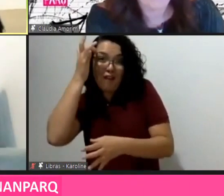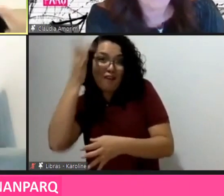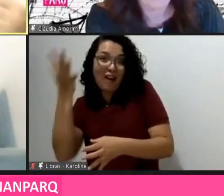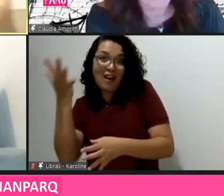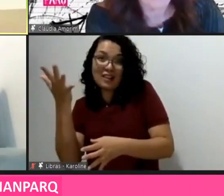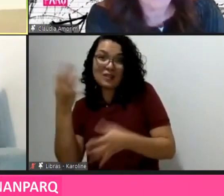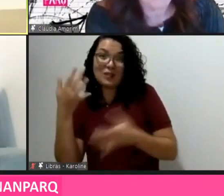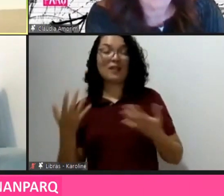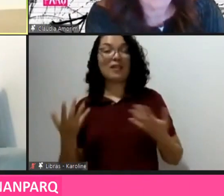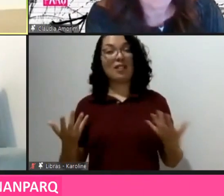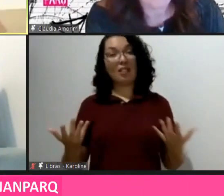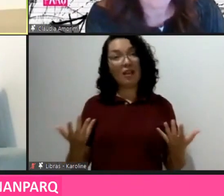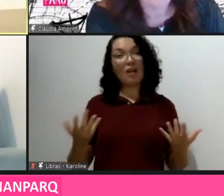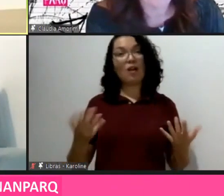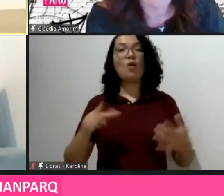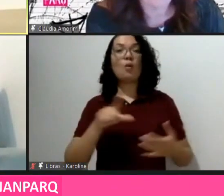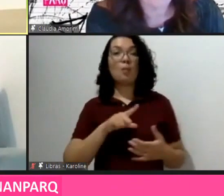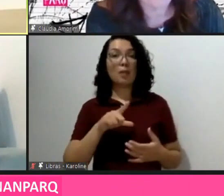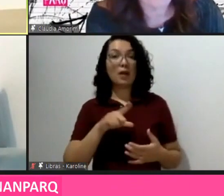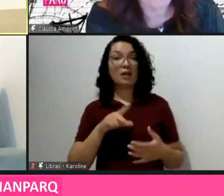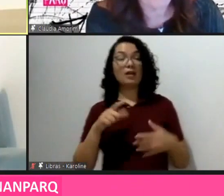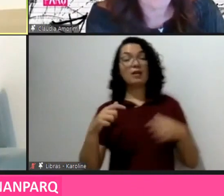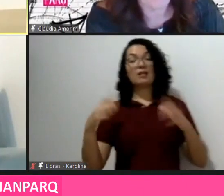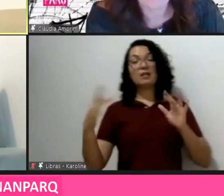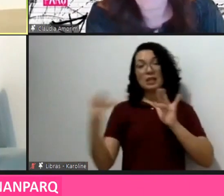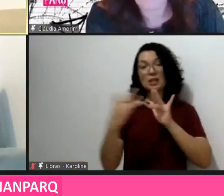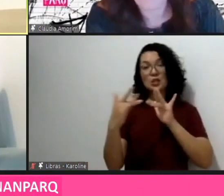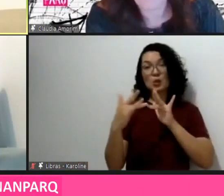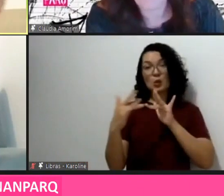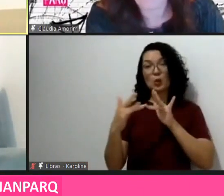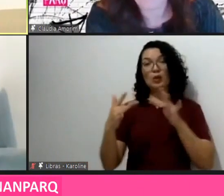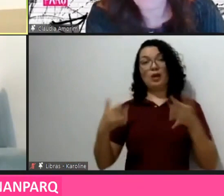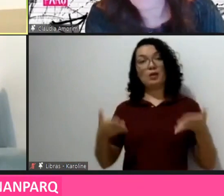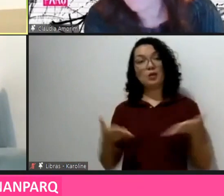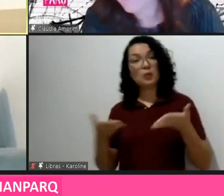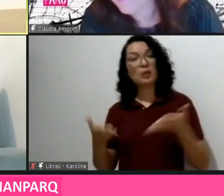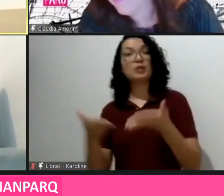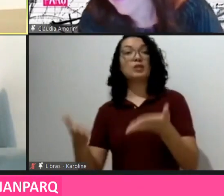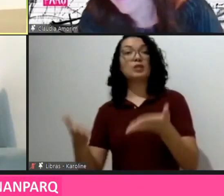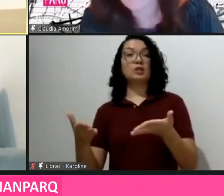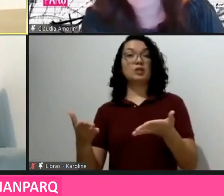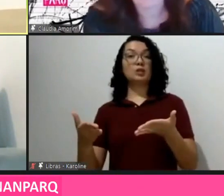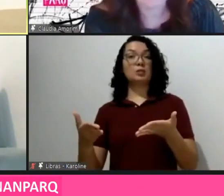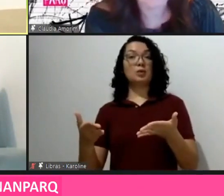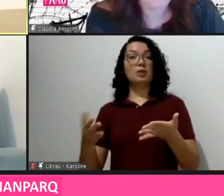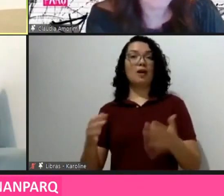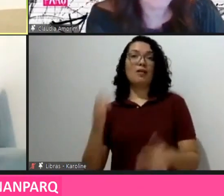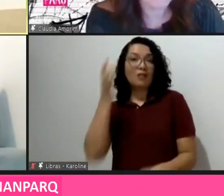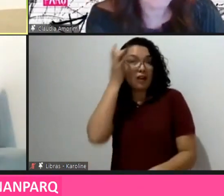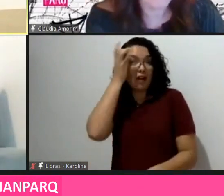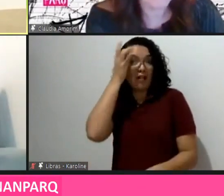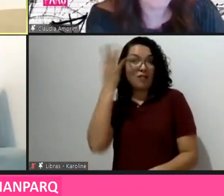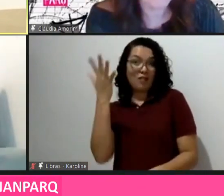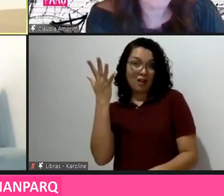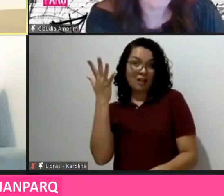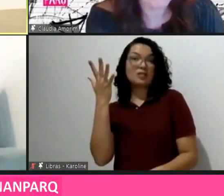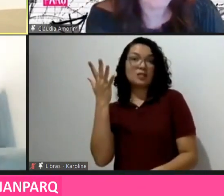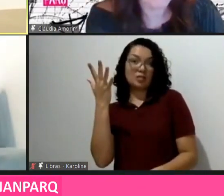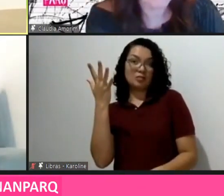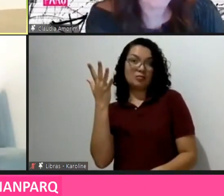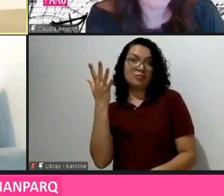um estímulo, uma oportunização institucional, fica tudo muito mais fácil, como foi o caso desses ouvintes,